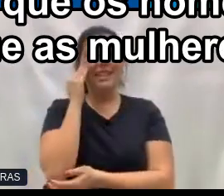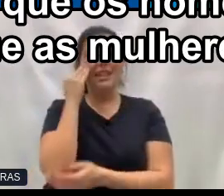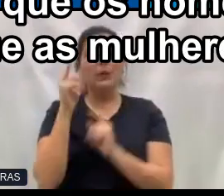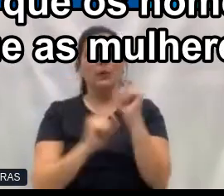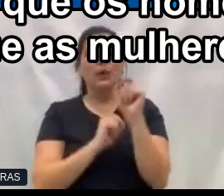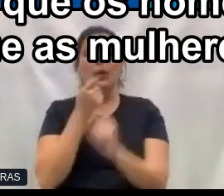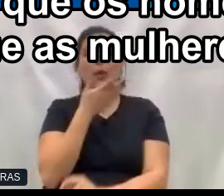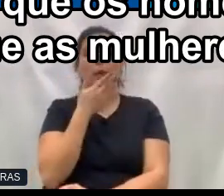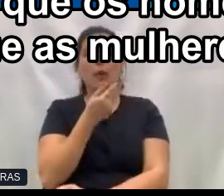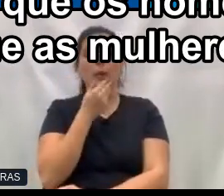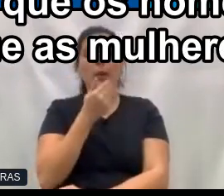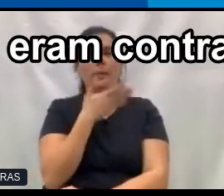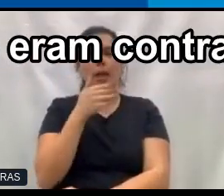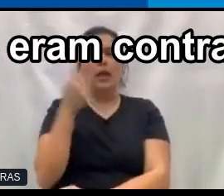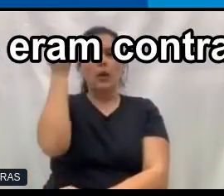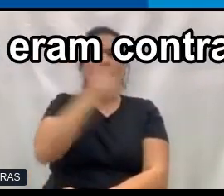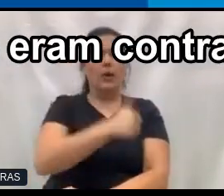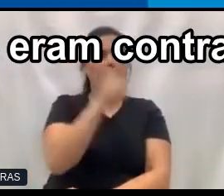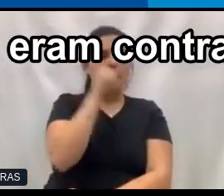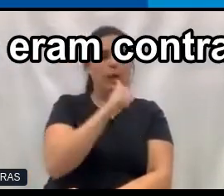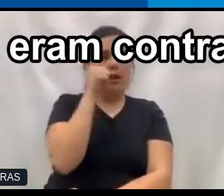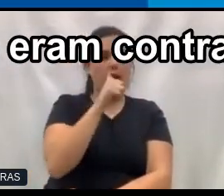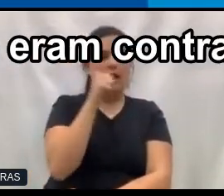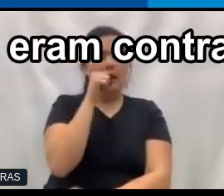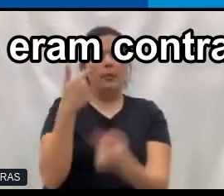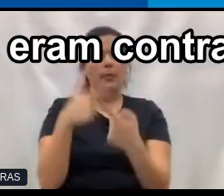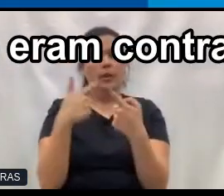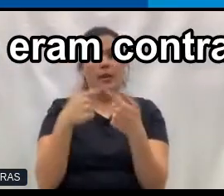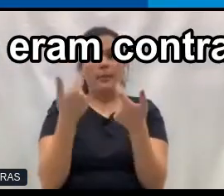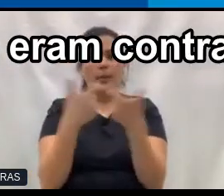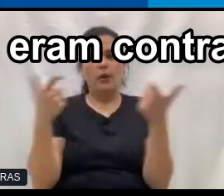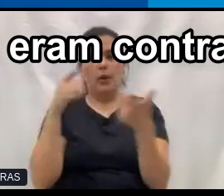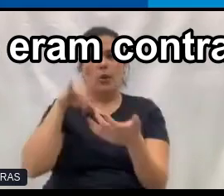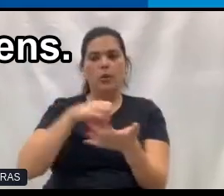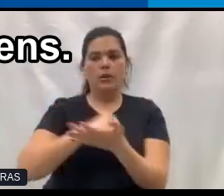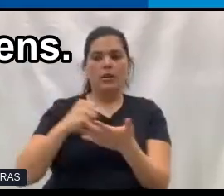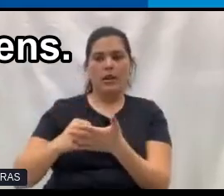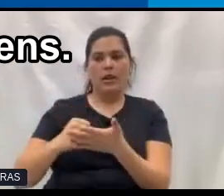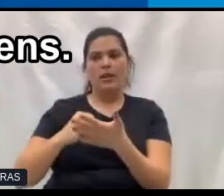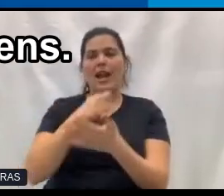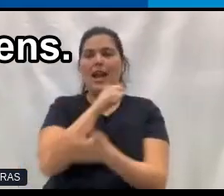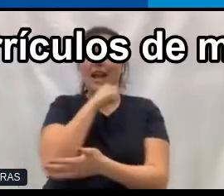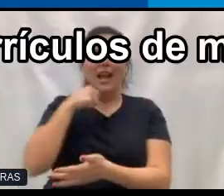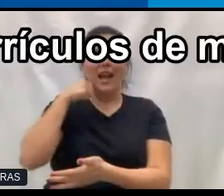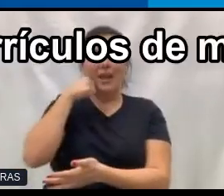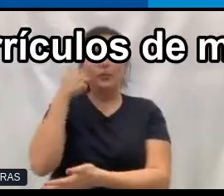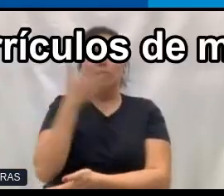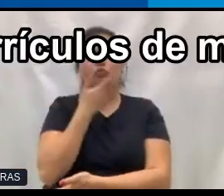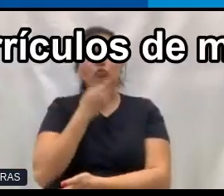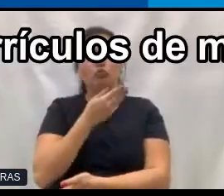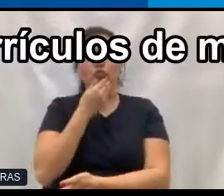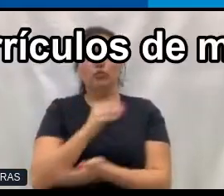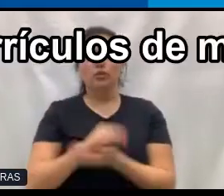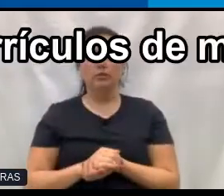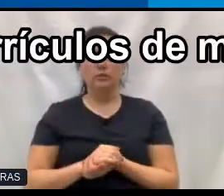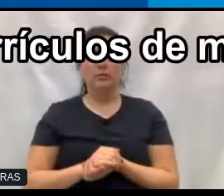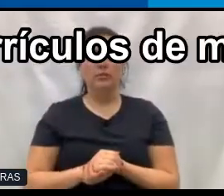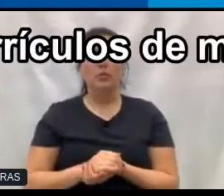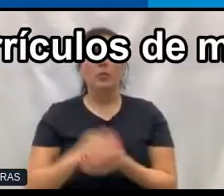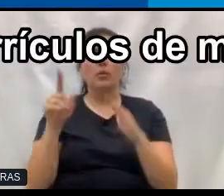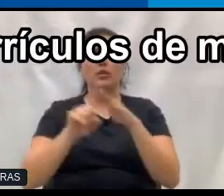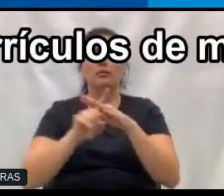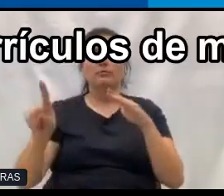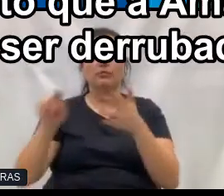homens eram melhores do que as mulheres, porque grande parte das pessoas que eram contratadas pela Amazon eram homens. Ela começou a eliminar